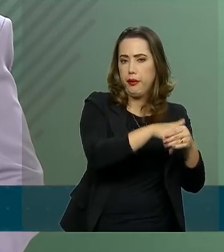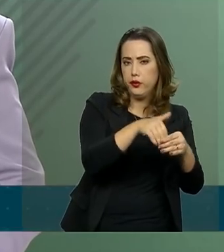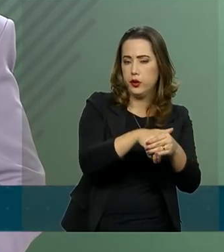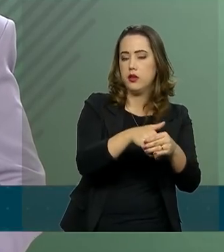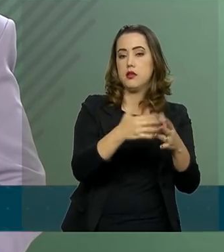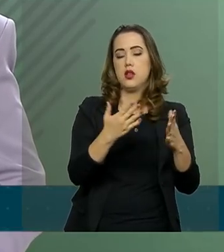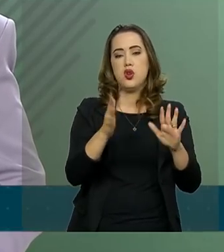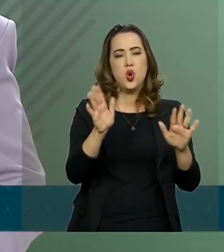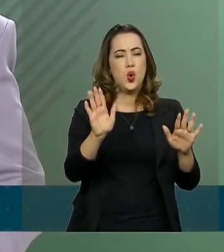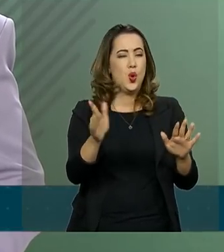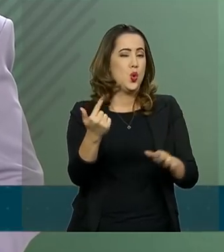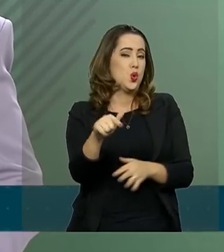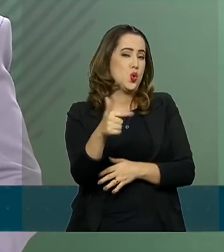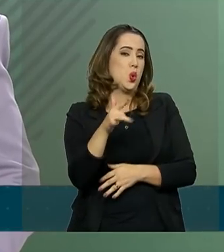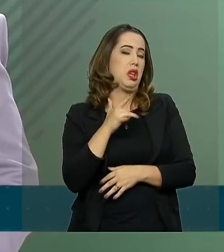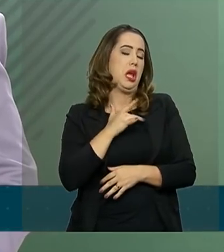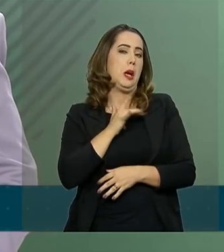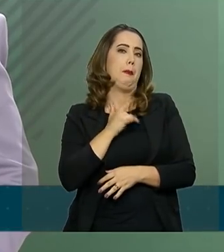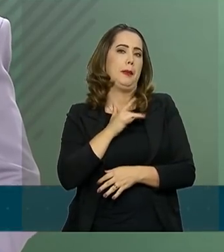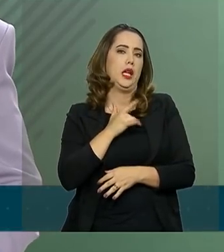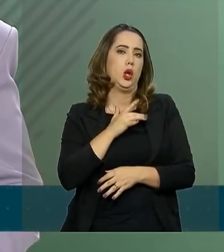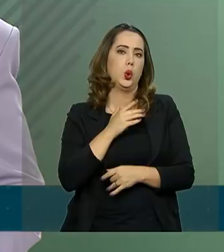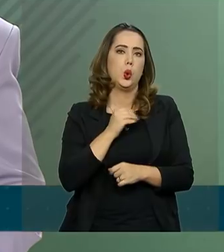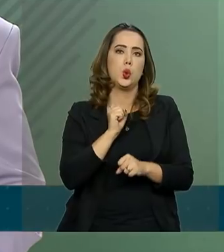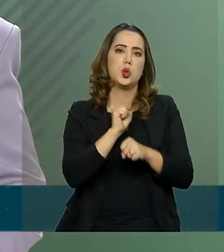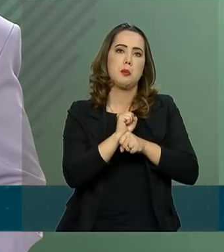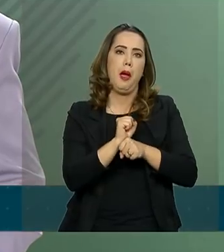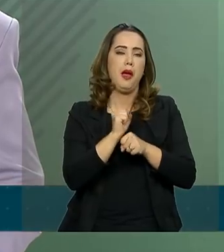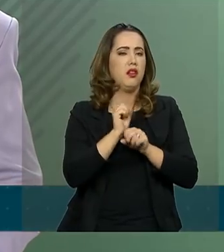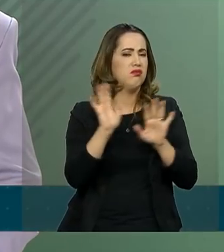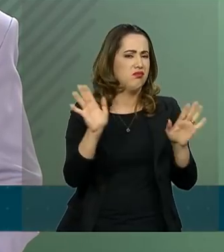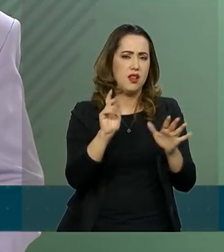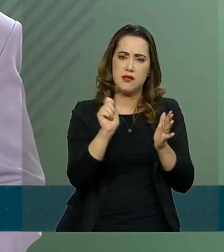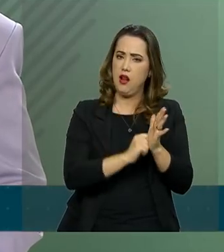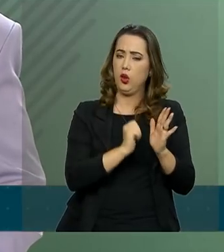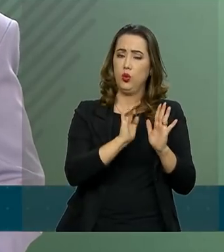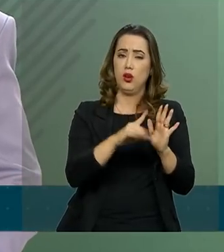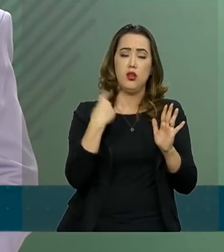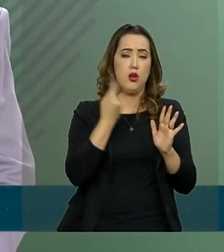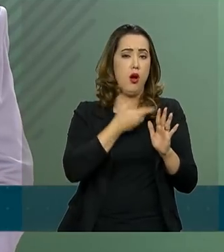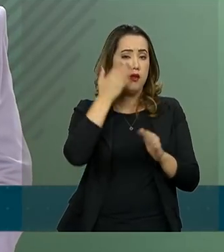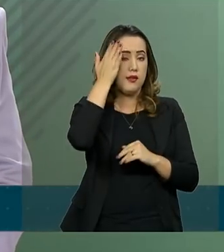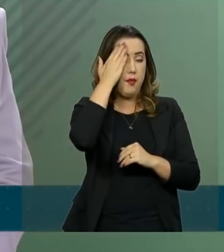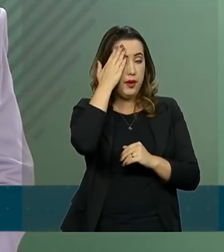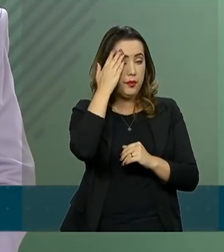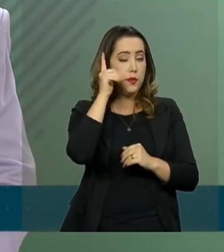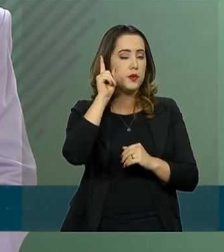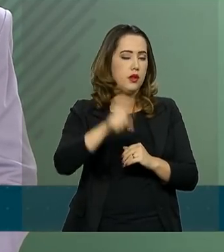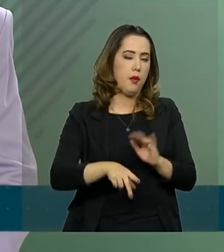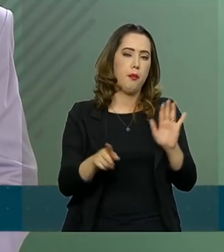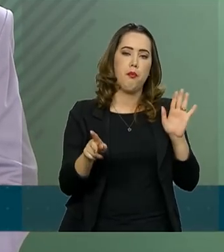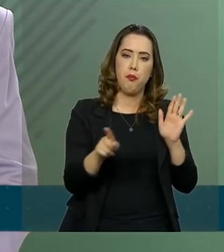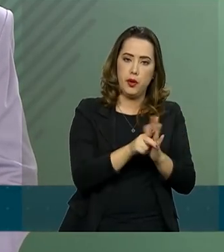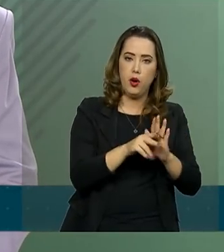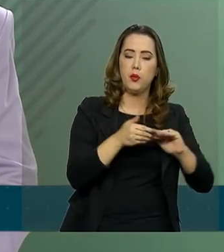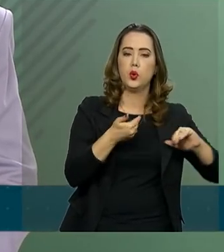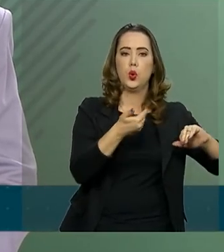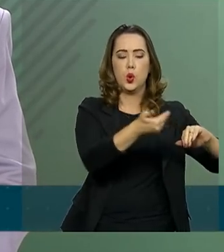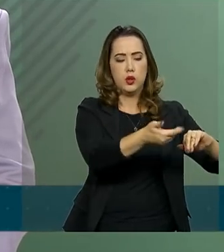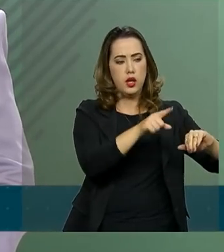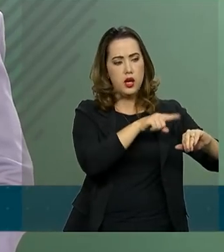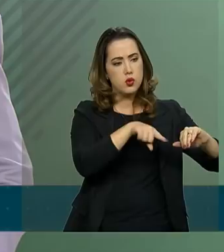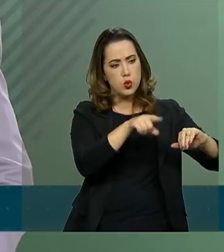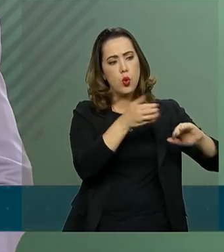por uma postergação da assinatura ou não. Nós sabemos que isso é demanda do Congresso, é